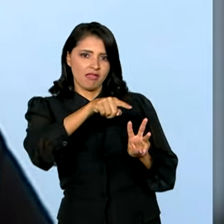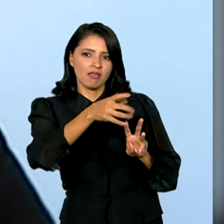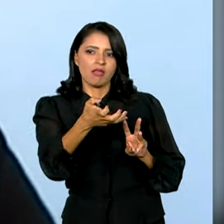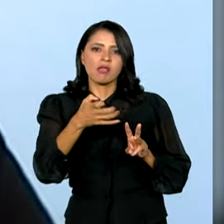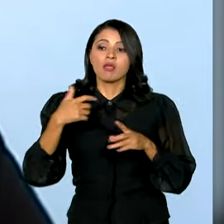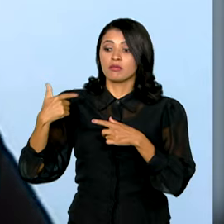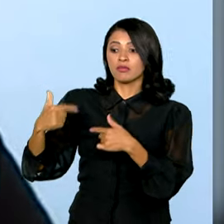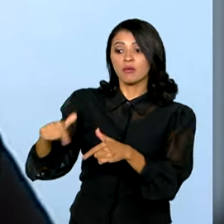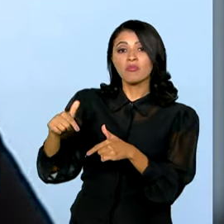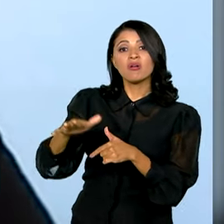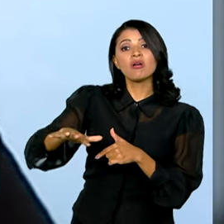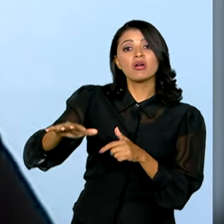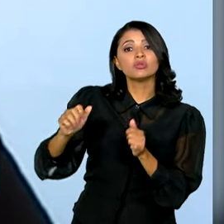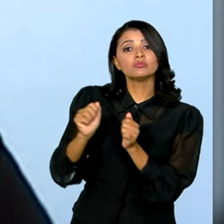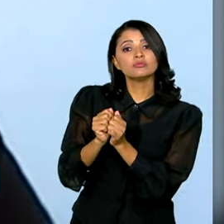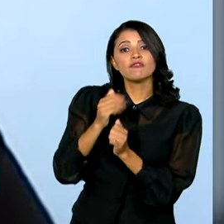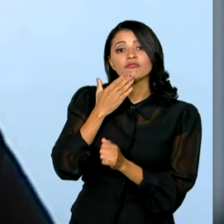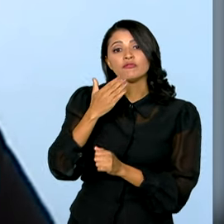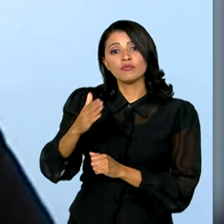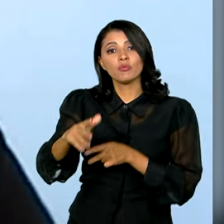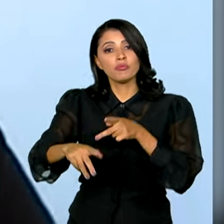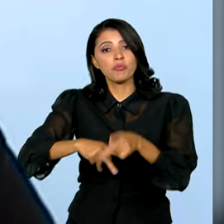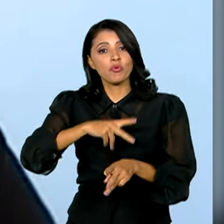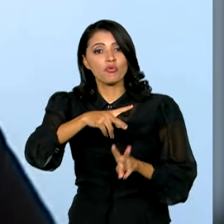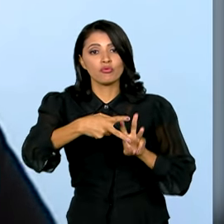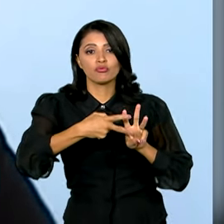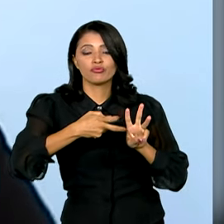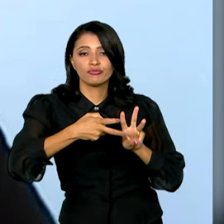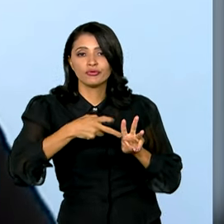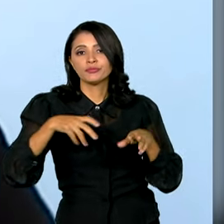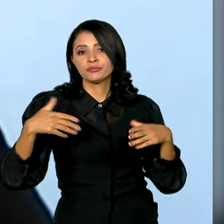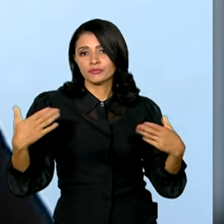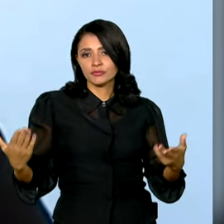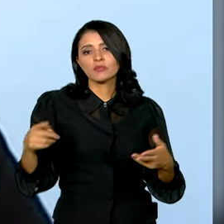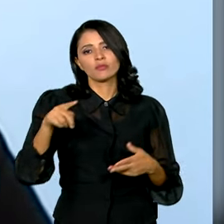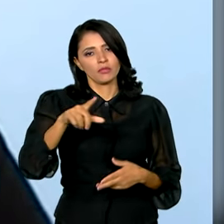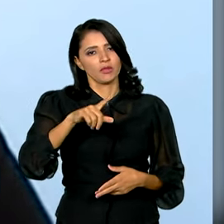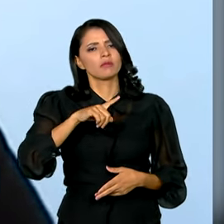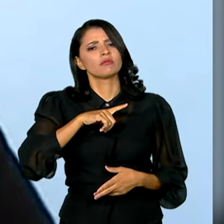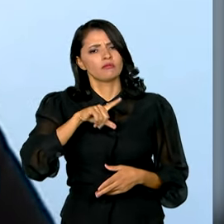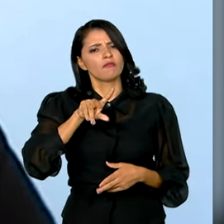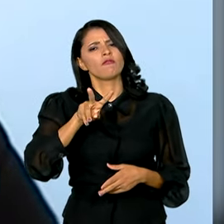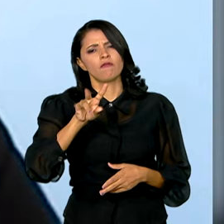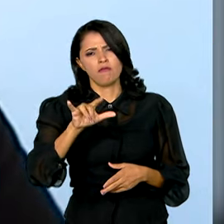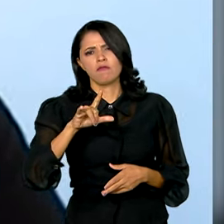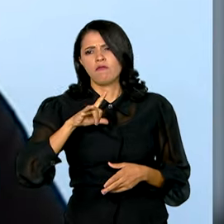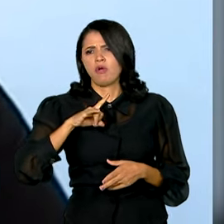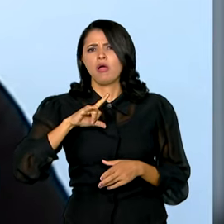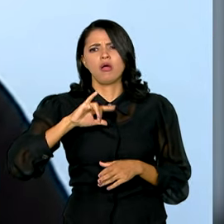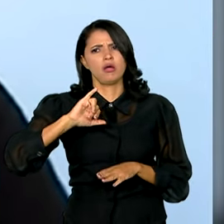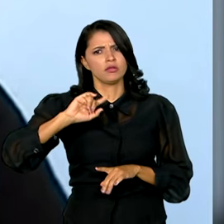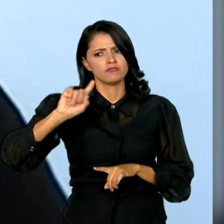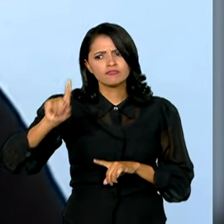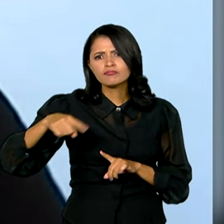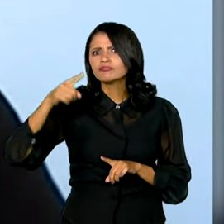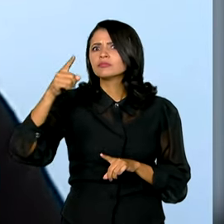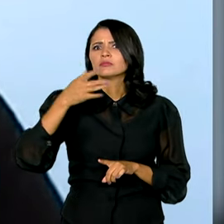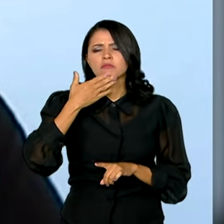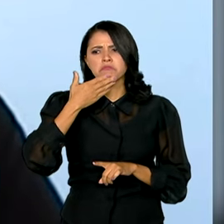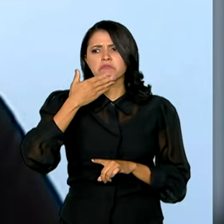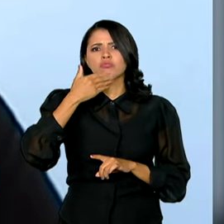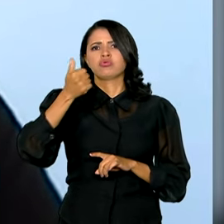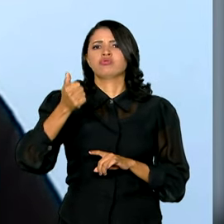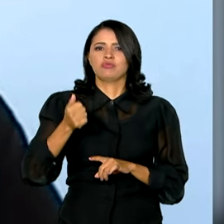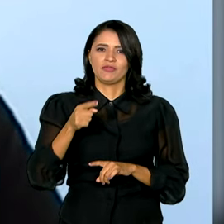que querem trabalhar junto com o seu povo. Então isso vai ter uma diferença muito grande